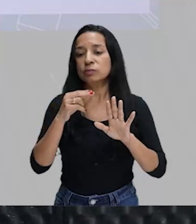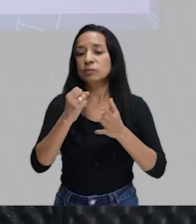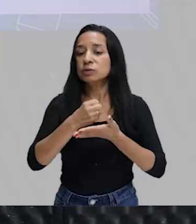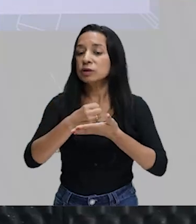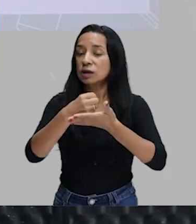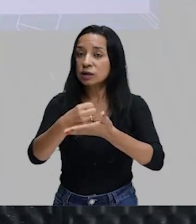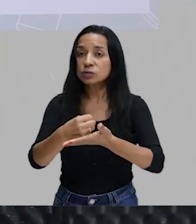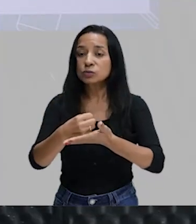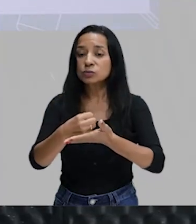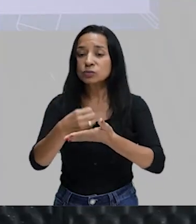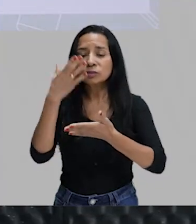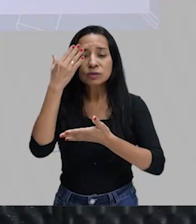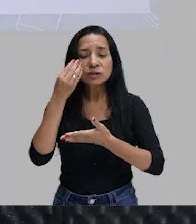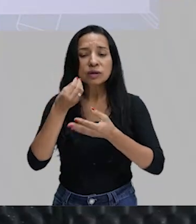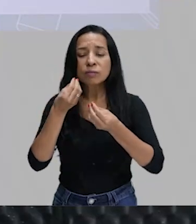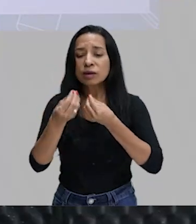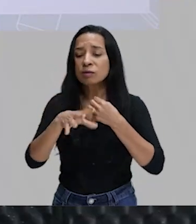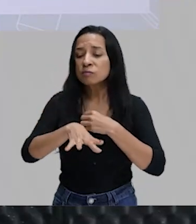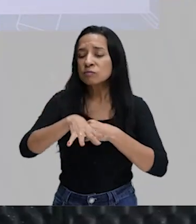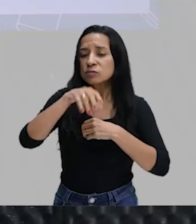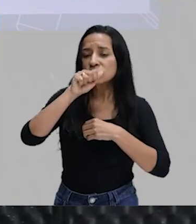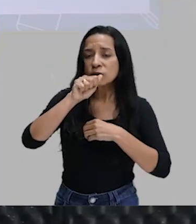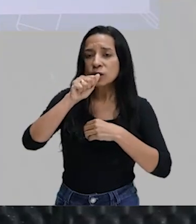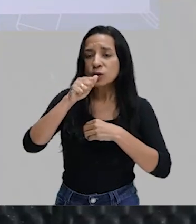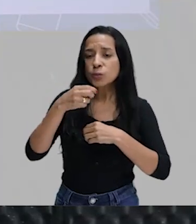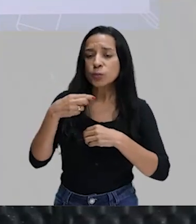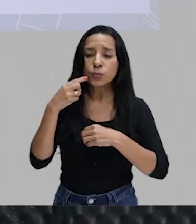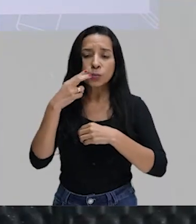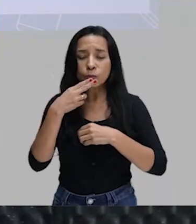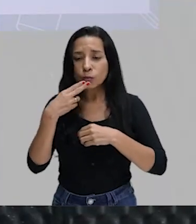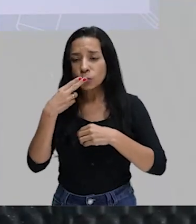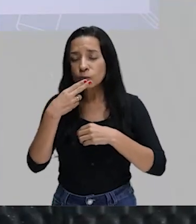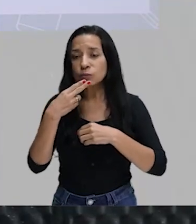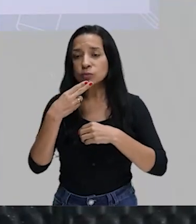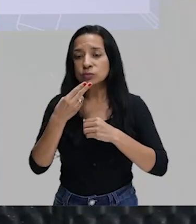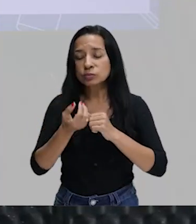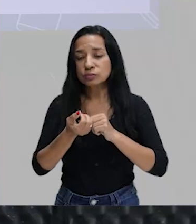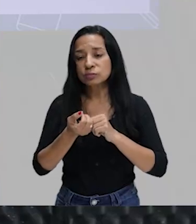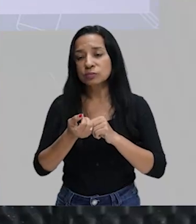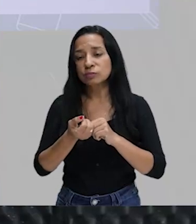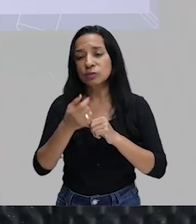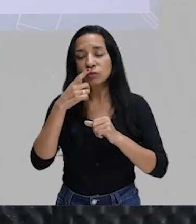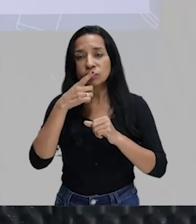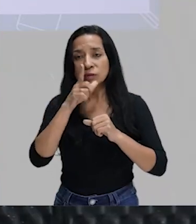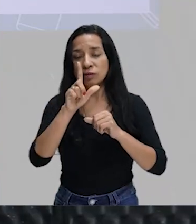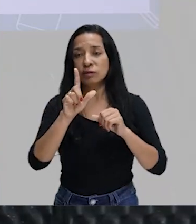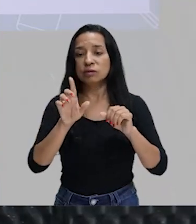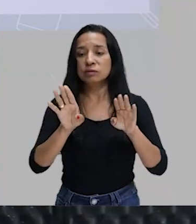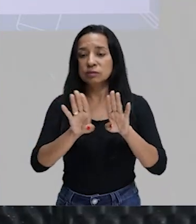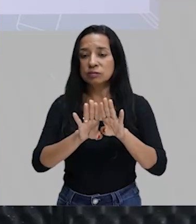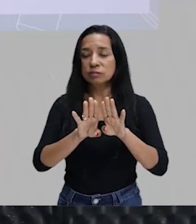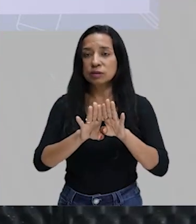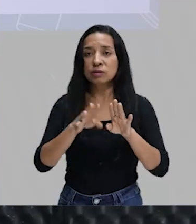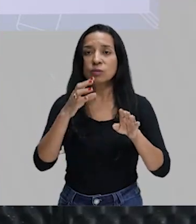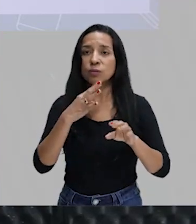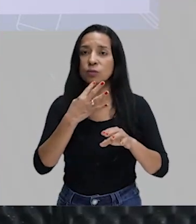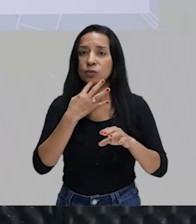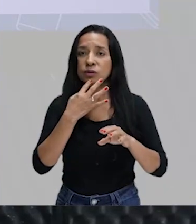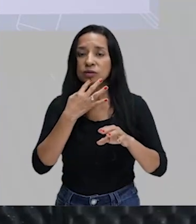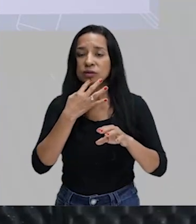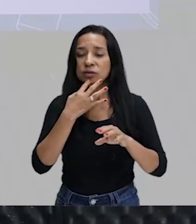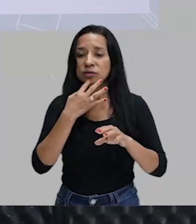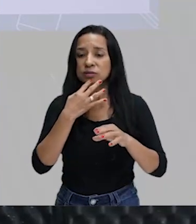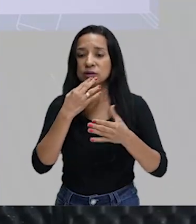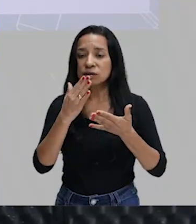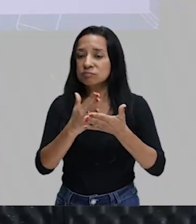identificação de cheiro, né, no caso do olfato, a gente consegue reconhecer certas